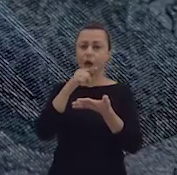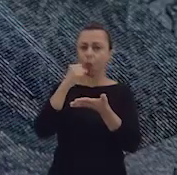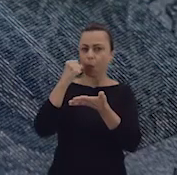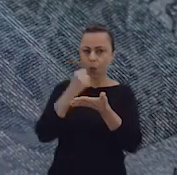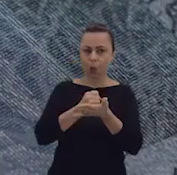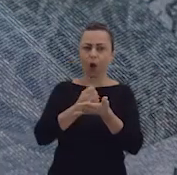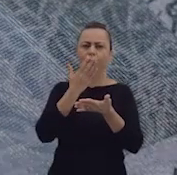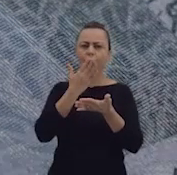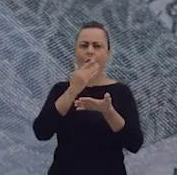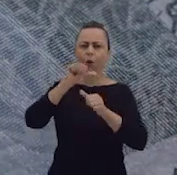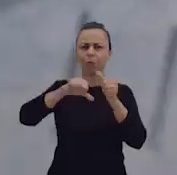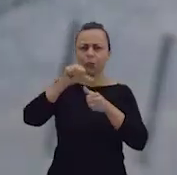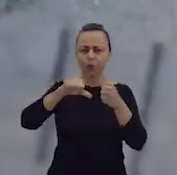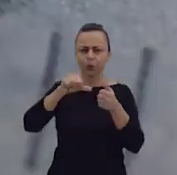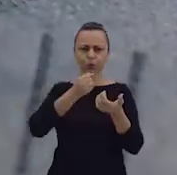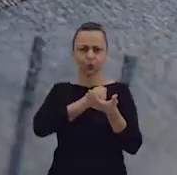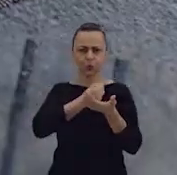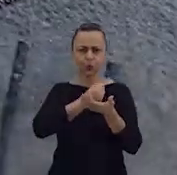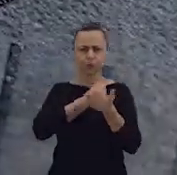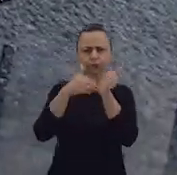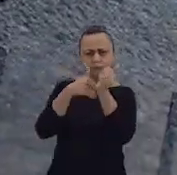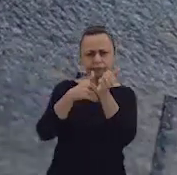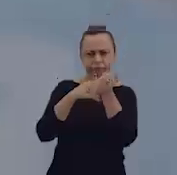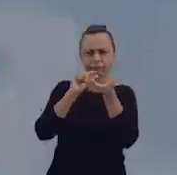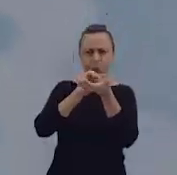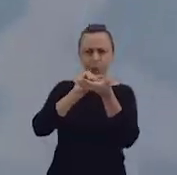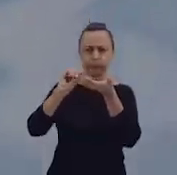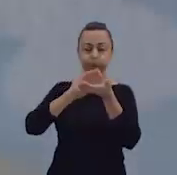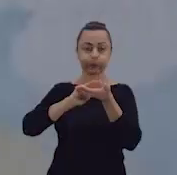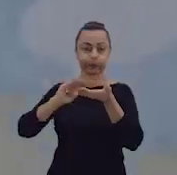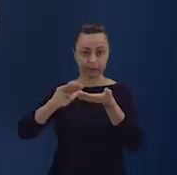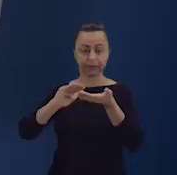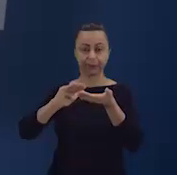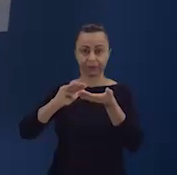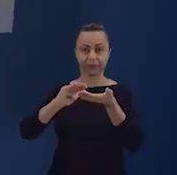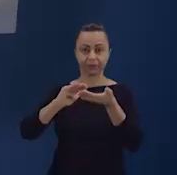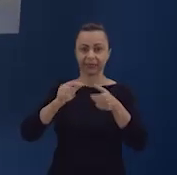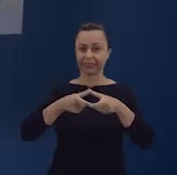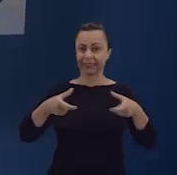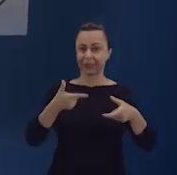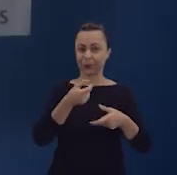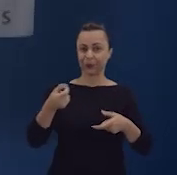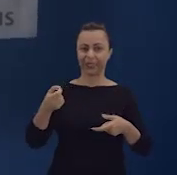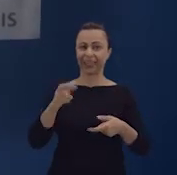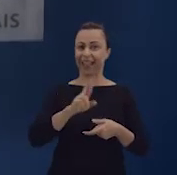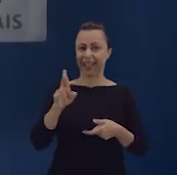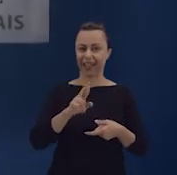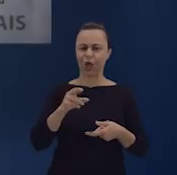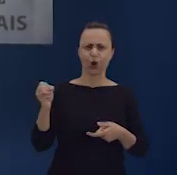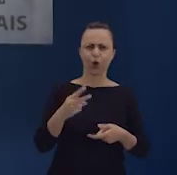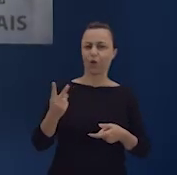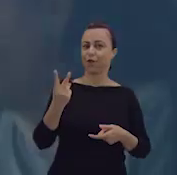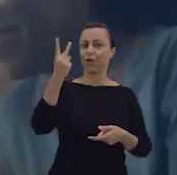número que muda de cor, número escondido e alto relevo. Cédula de R$ 200. Um